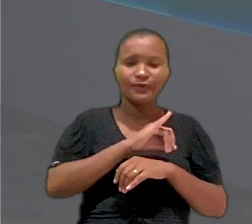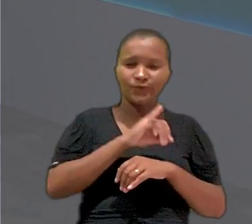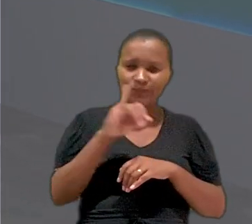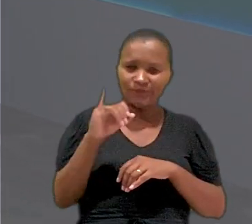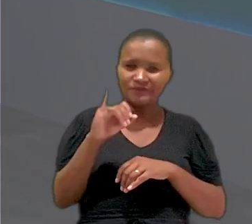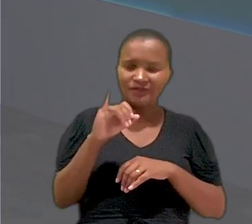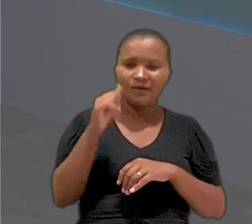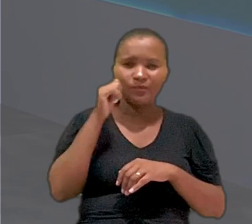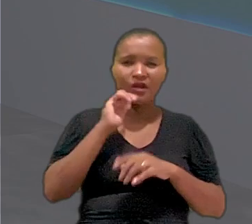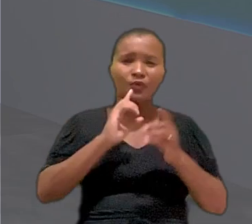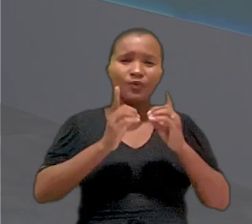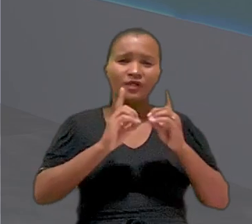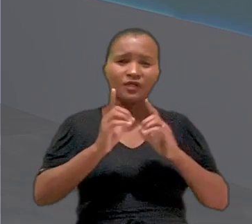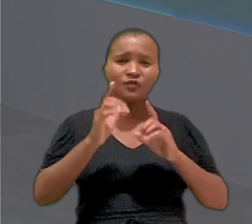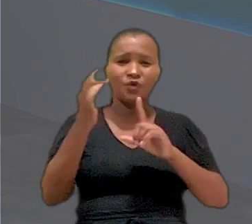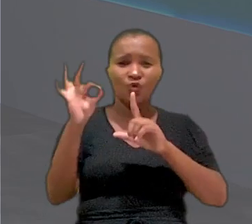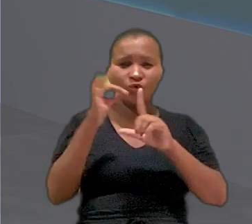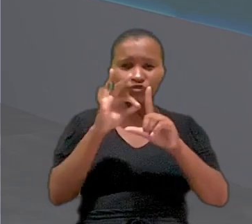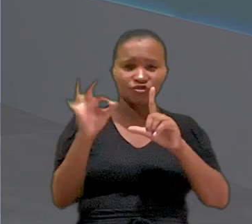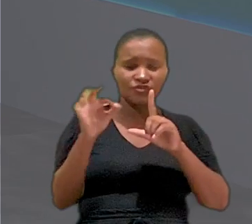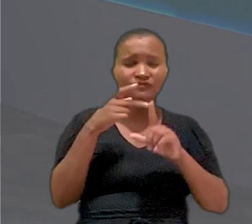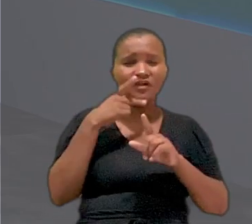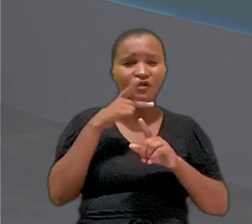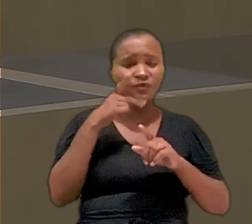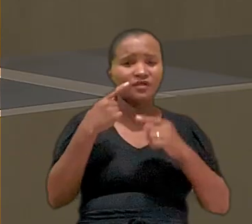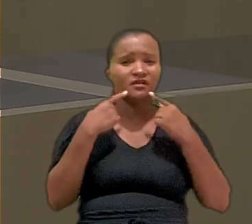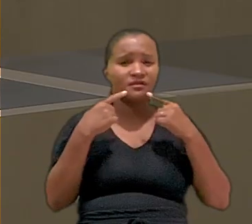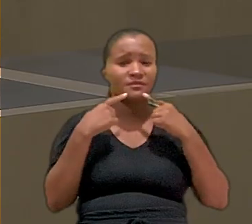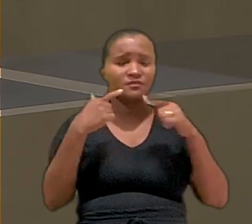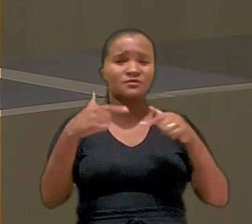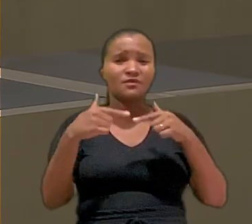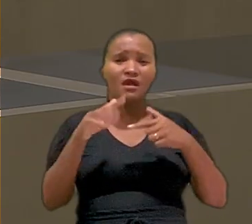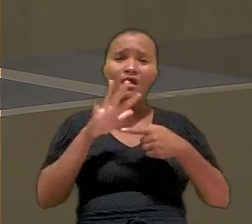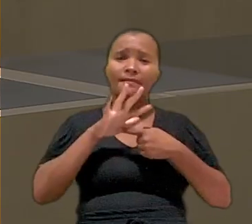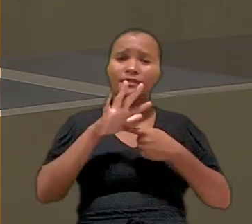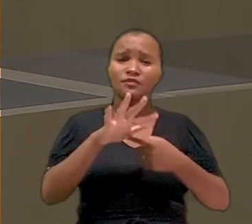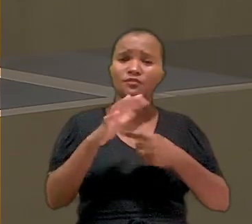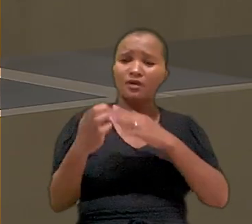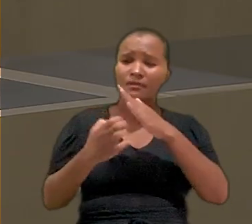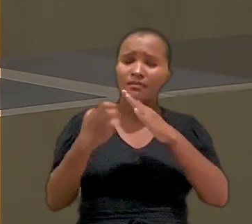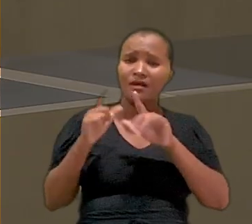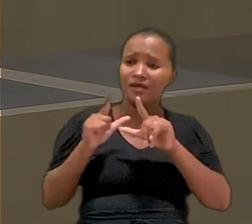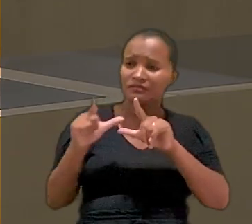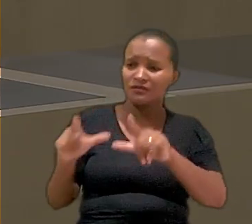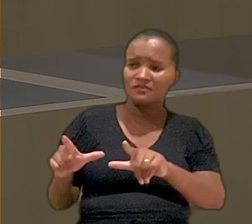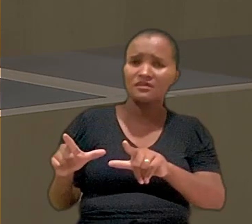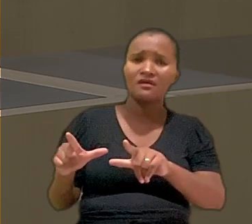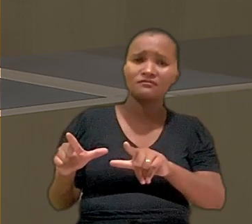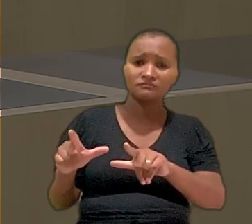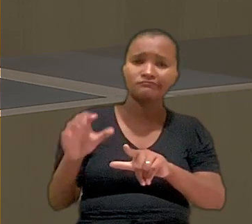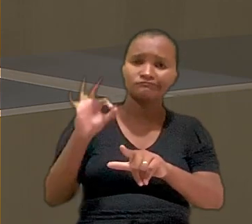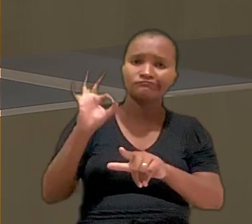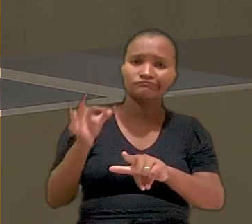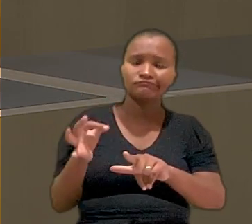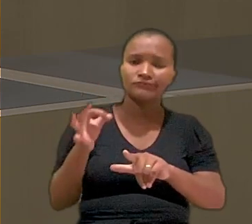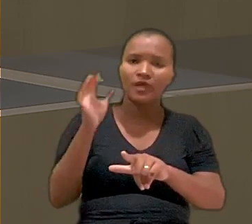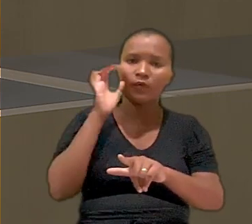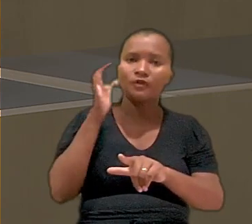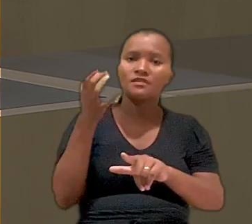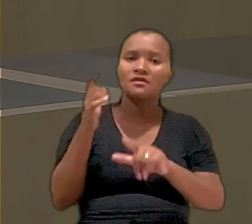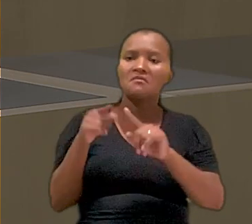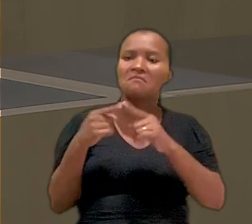Oi, Luana. A coordenadora de logística disse na reclamação trabalhista que apresentou à empresa atestado médico,